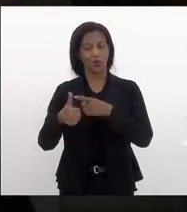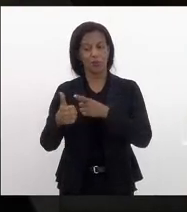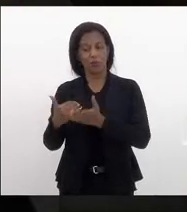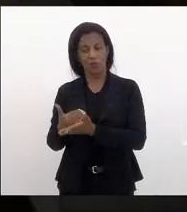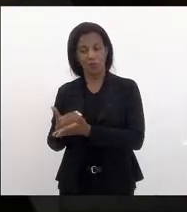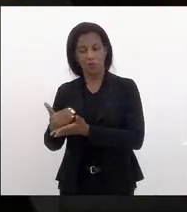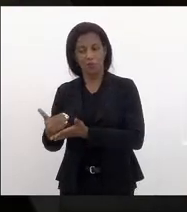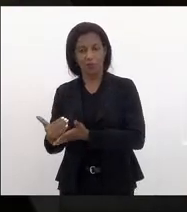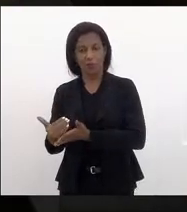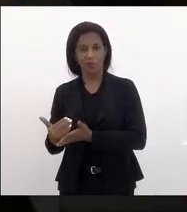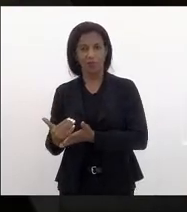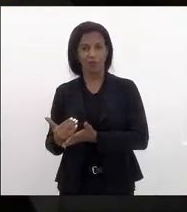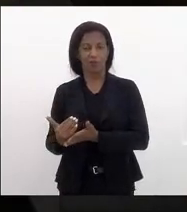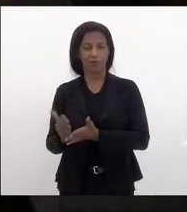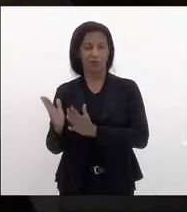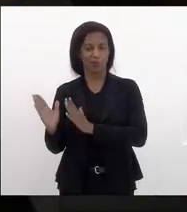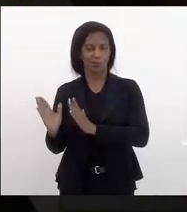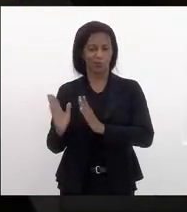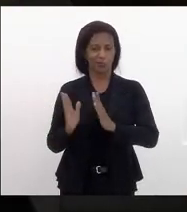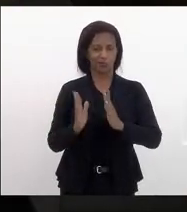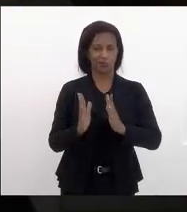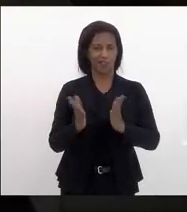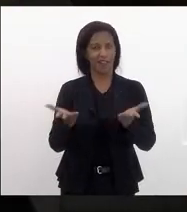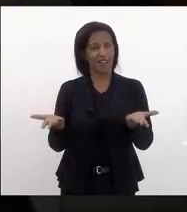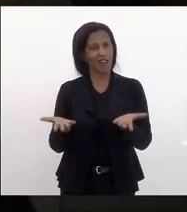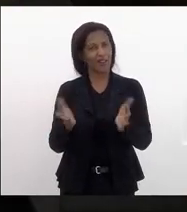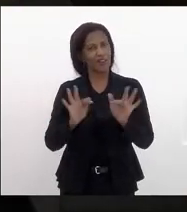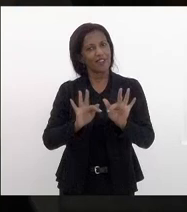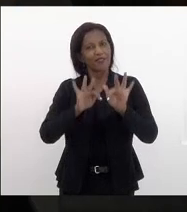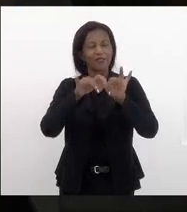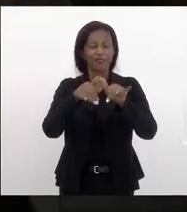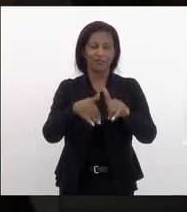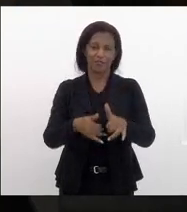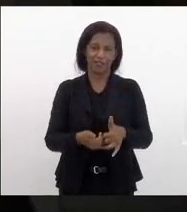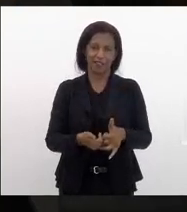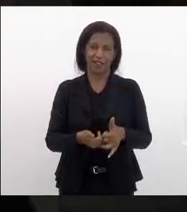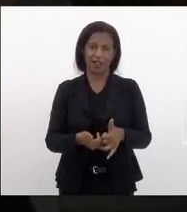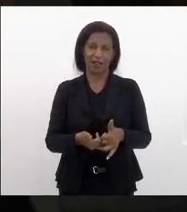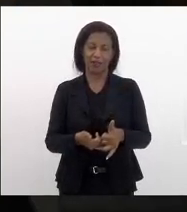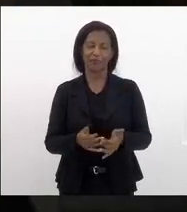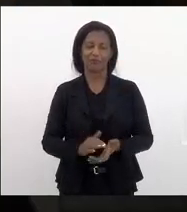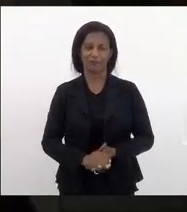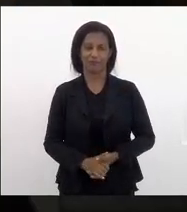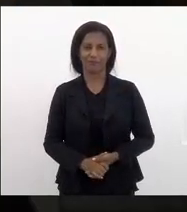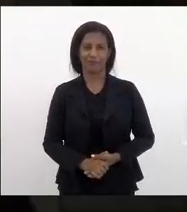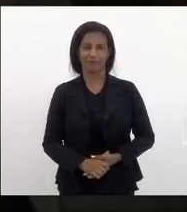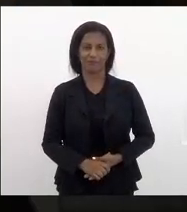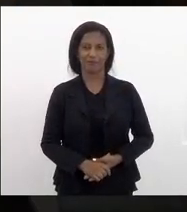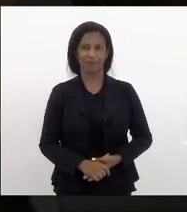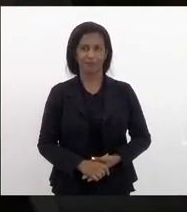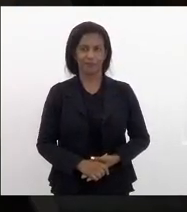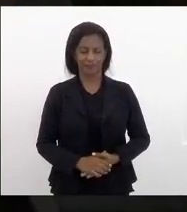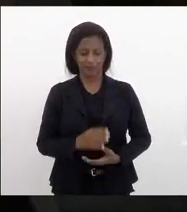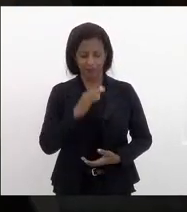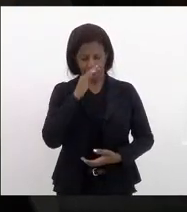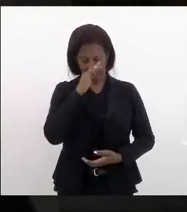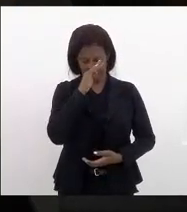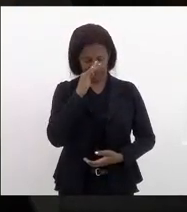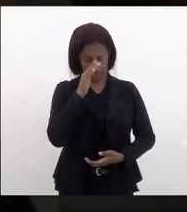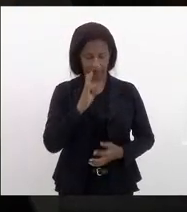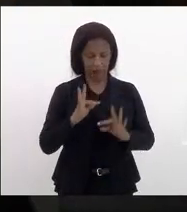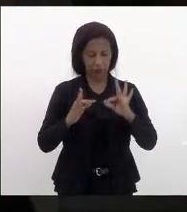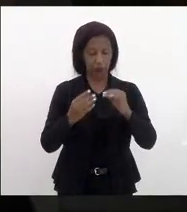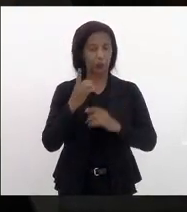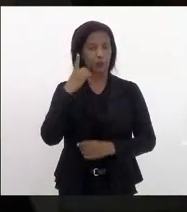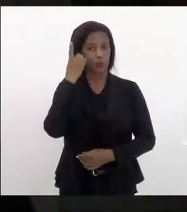durante a ordem do dia agora neste expediente final senhores deputados senhoras